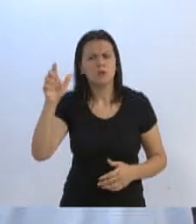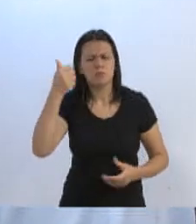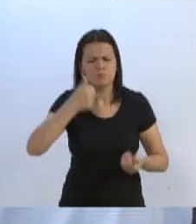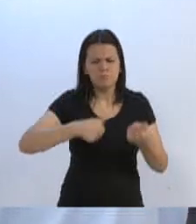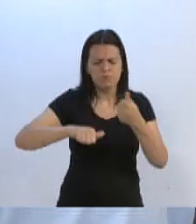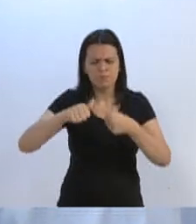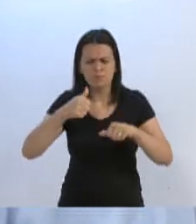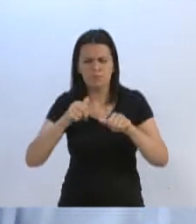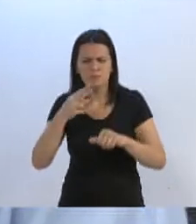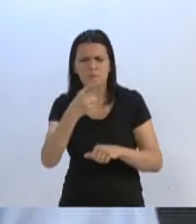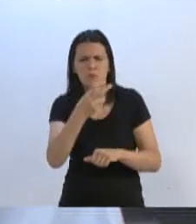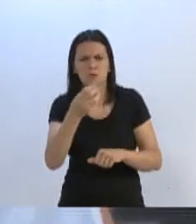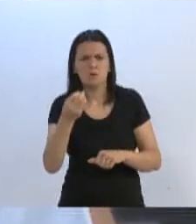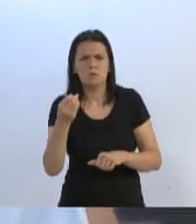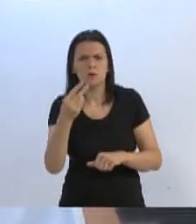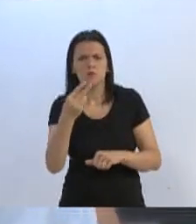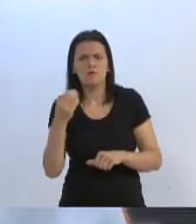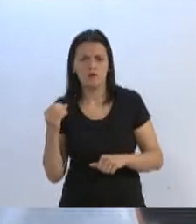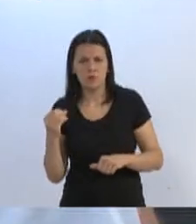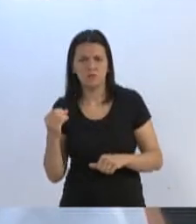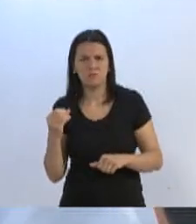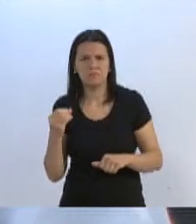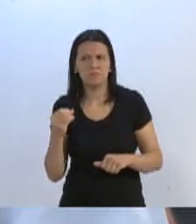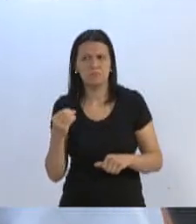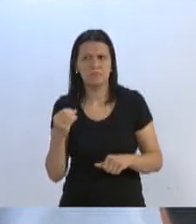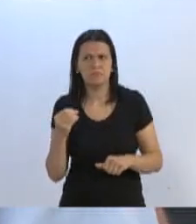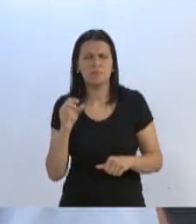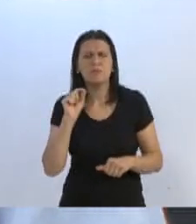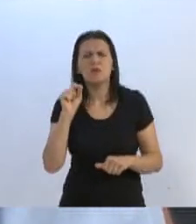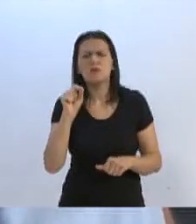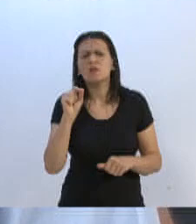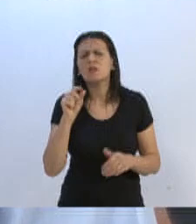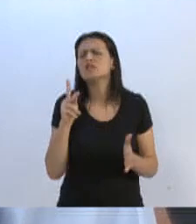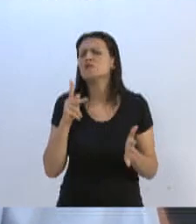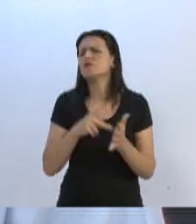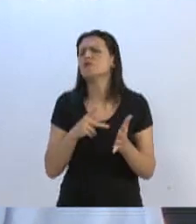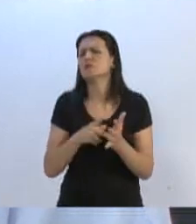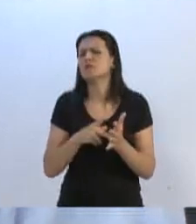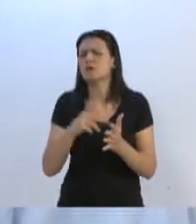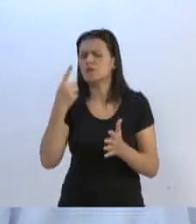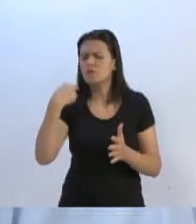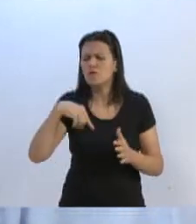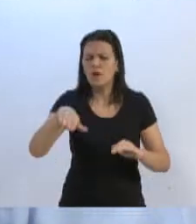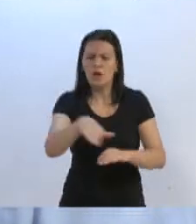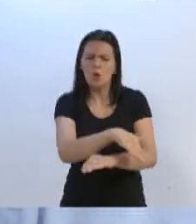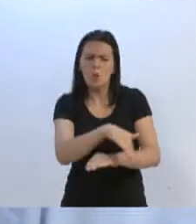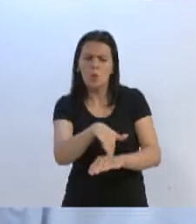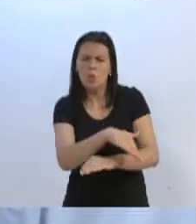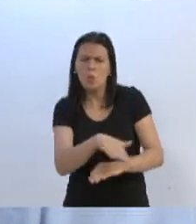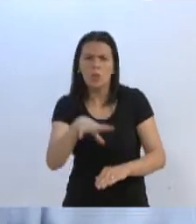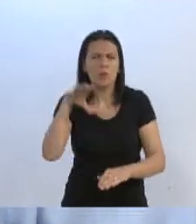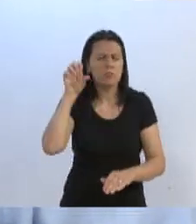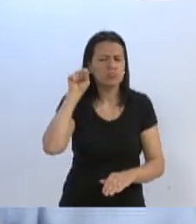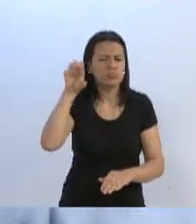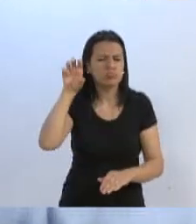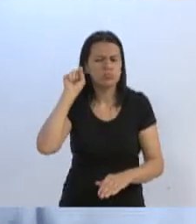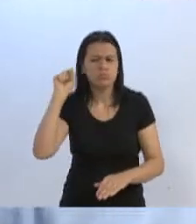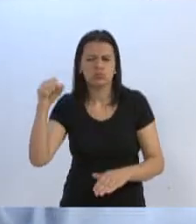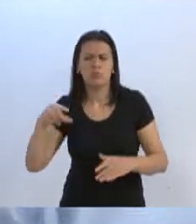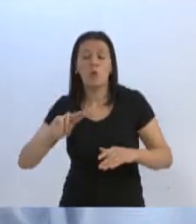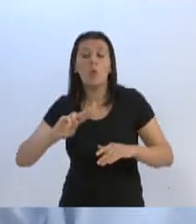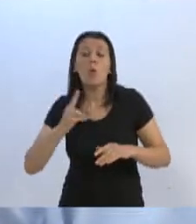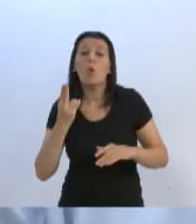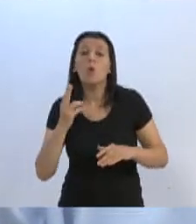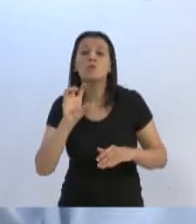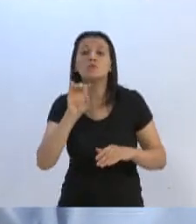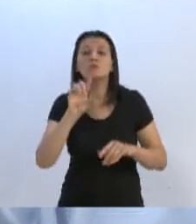para 2020. Quem realmente está lá na rua atendendo, ouvindo a comunidade, levando as secretarias e atendendo, ou quem só